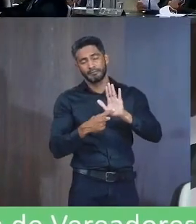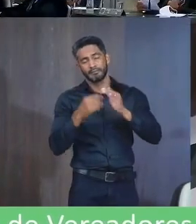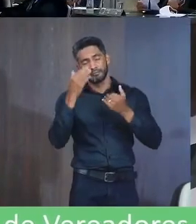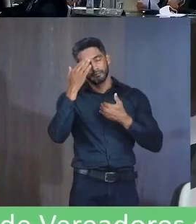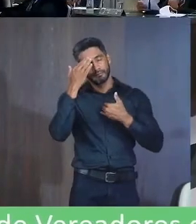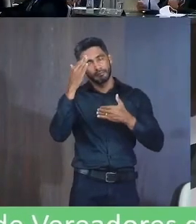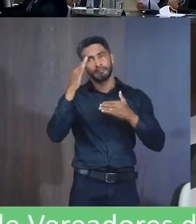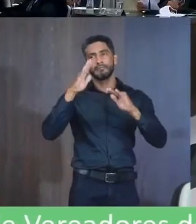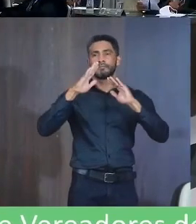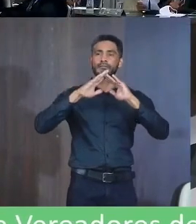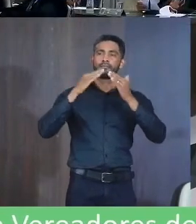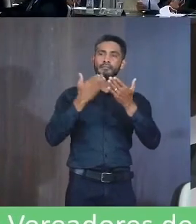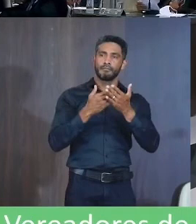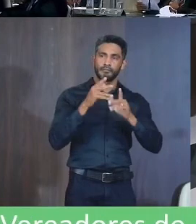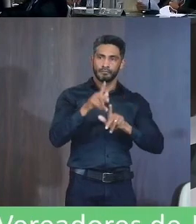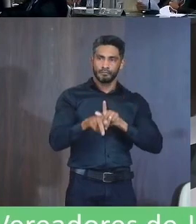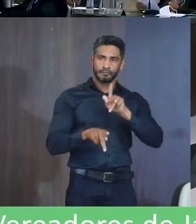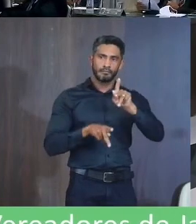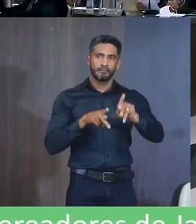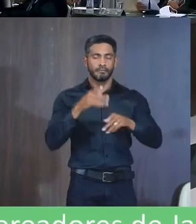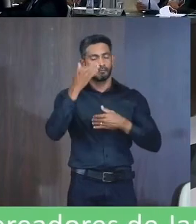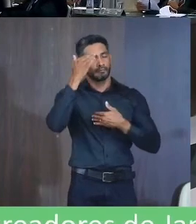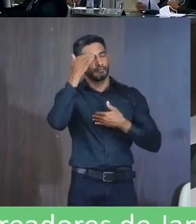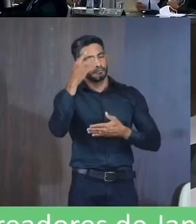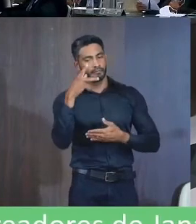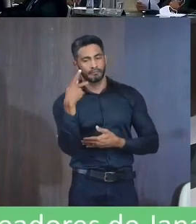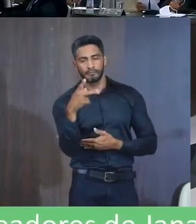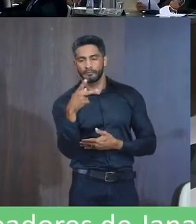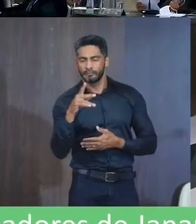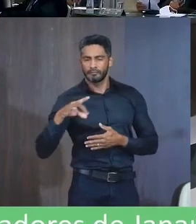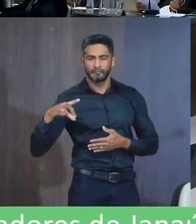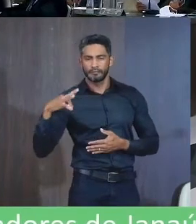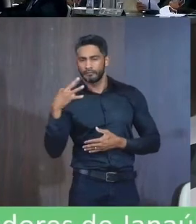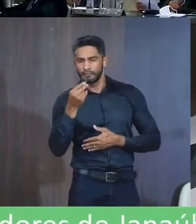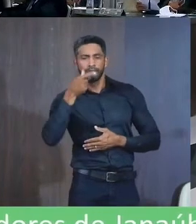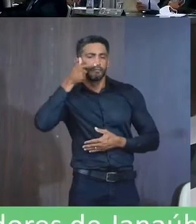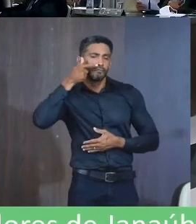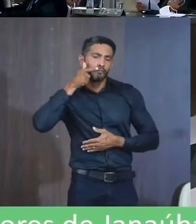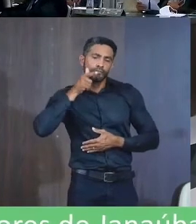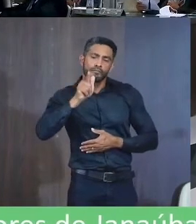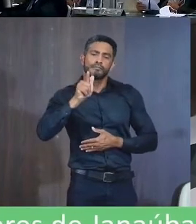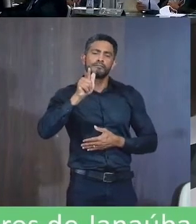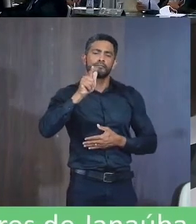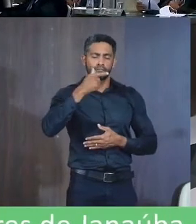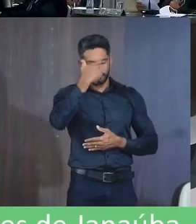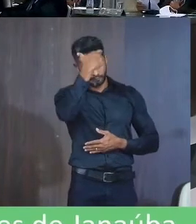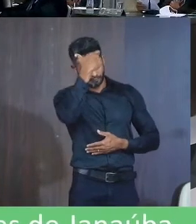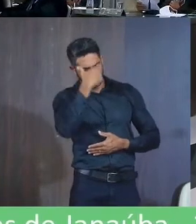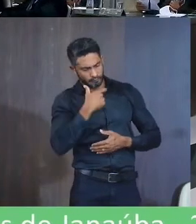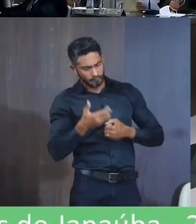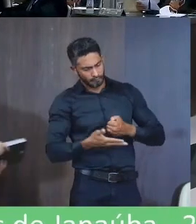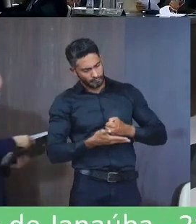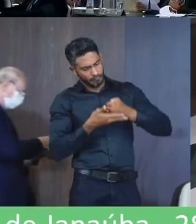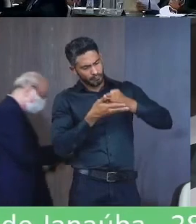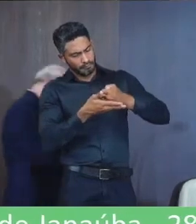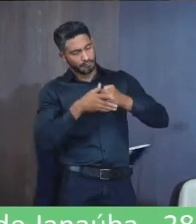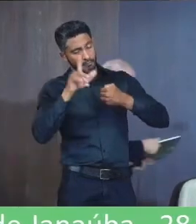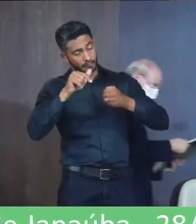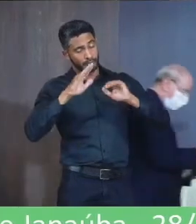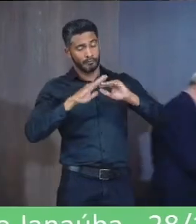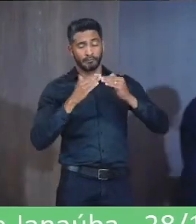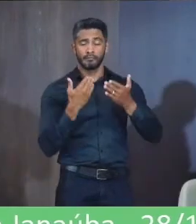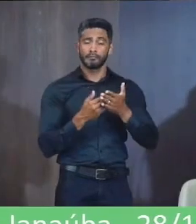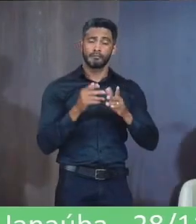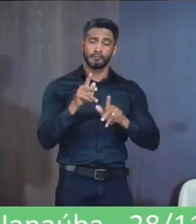Grato A escola Pública Sou muito Agradecido Tudo Que eu consegui A minha Origem A minha Base É escola Pública